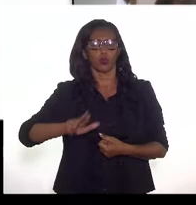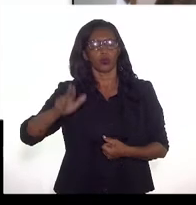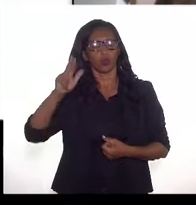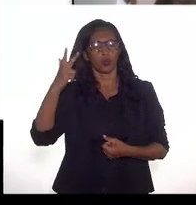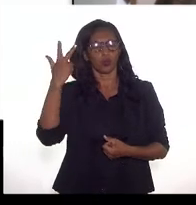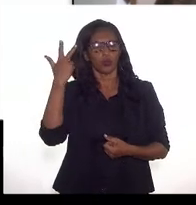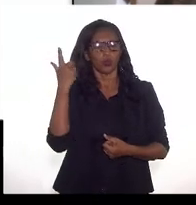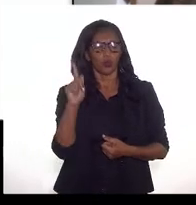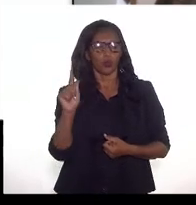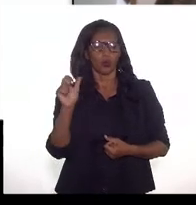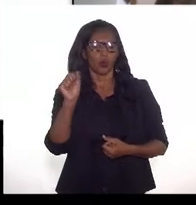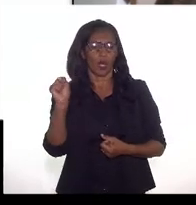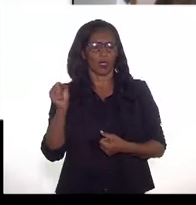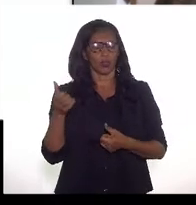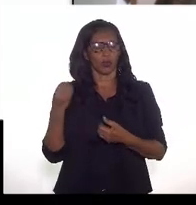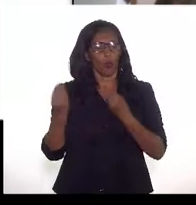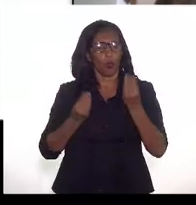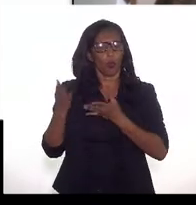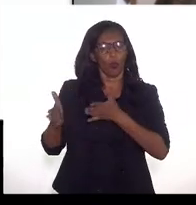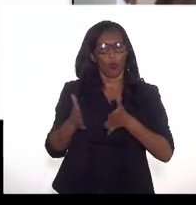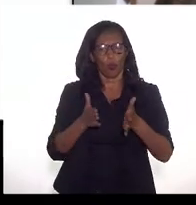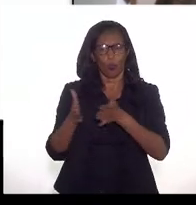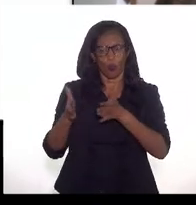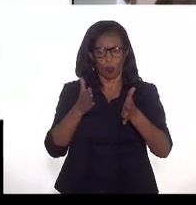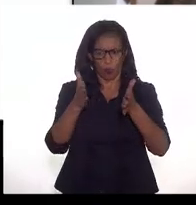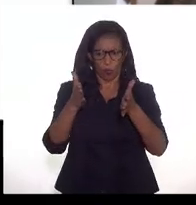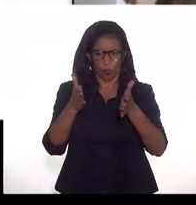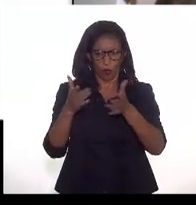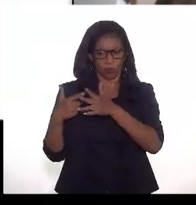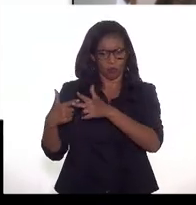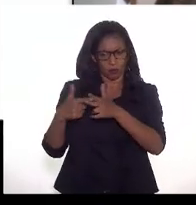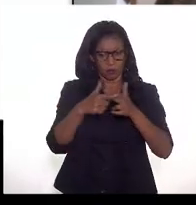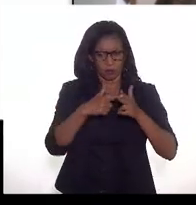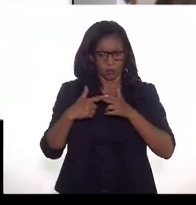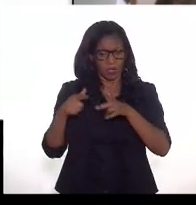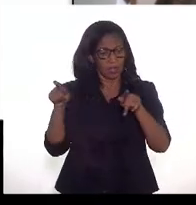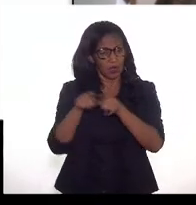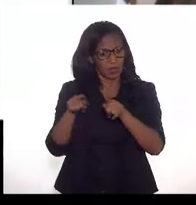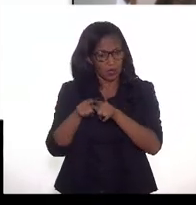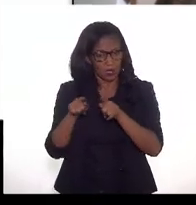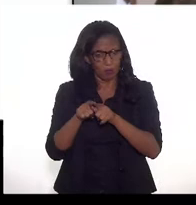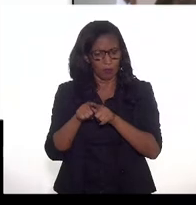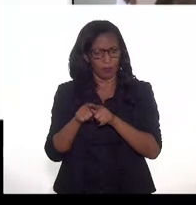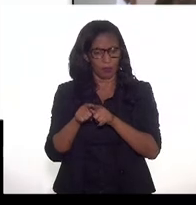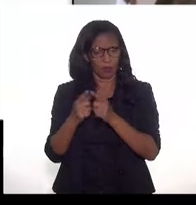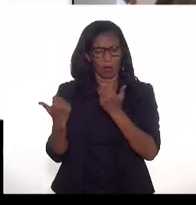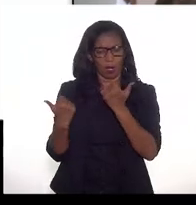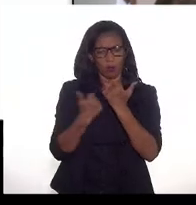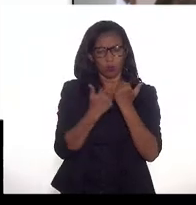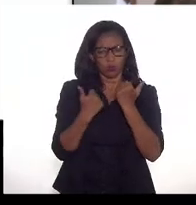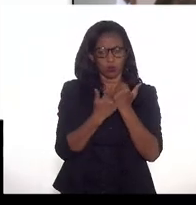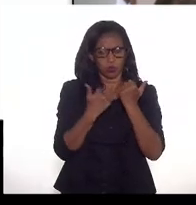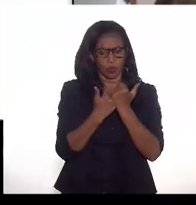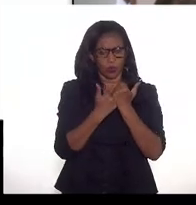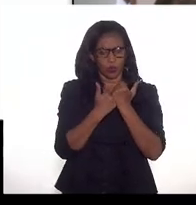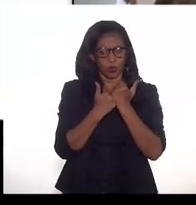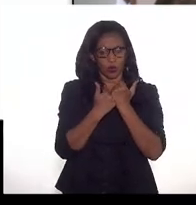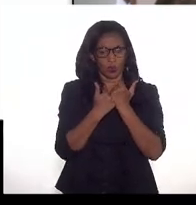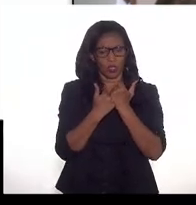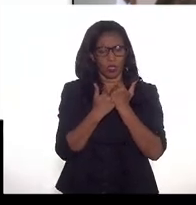mecanismo para manutenção da pressão do reservatório e também auxílio no arrasto desse petróleo.